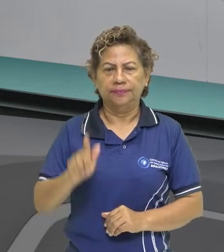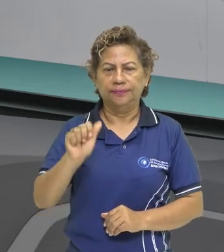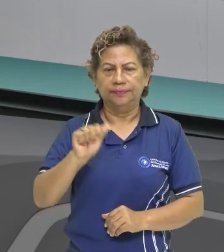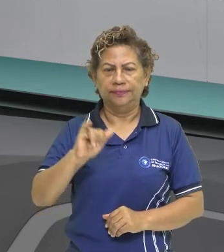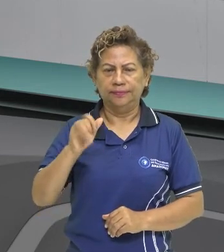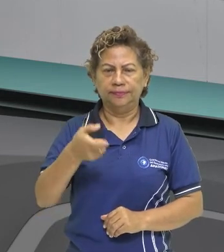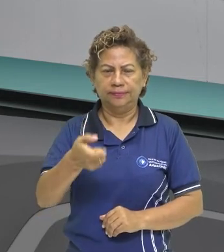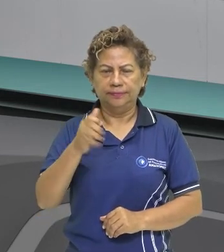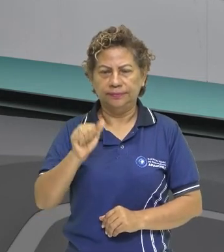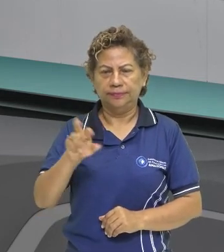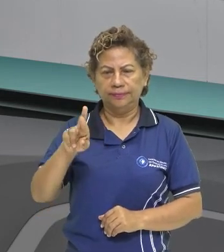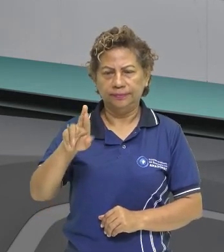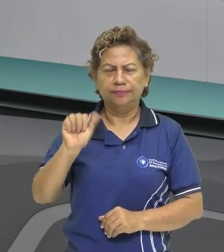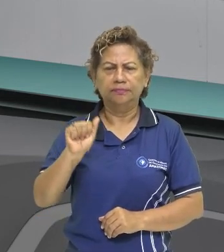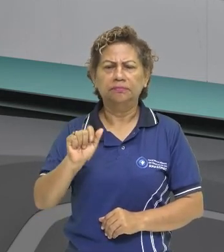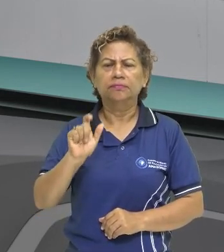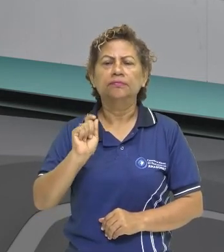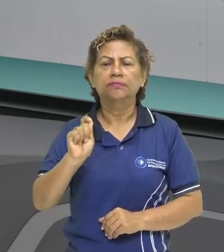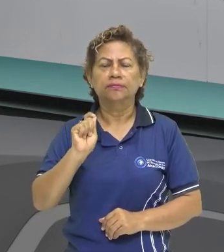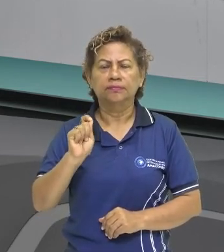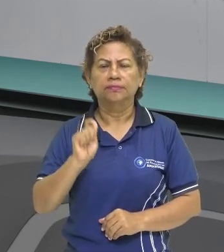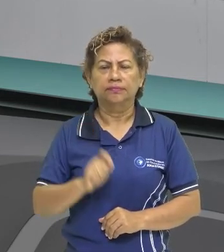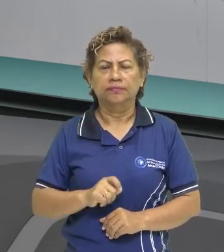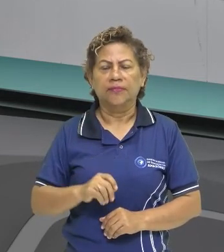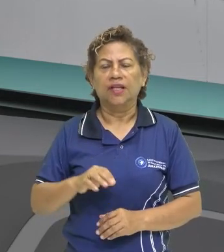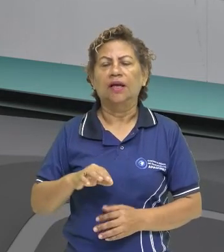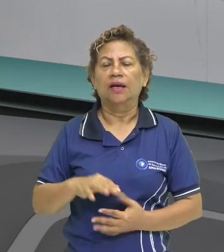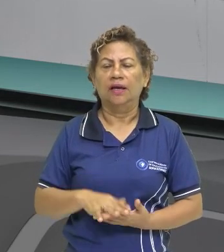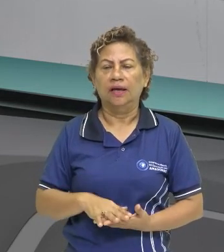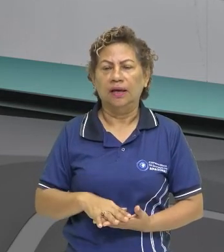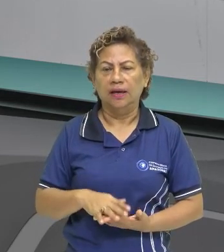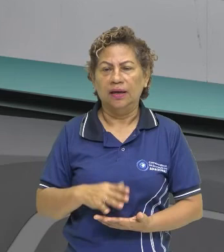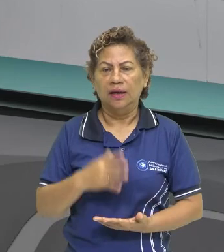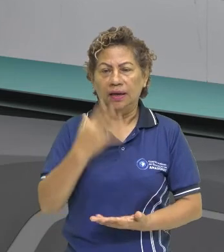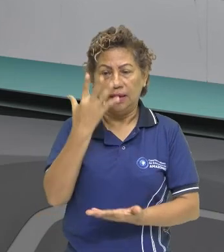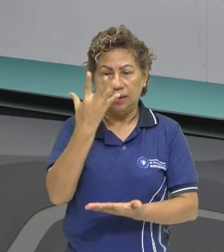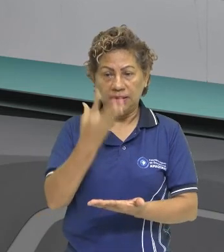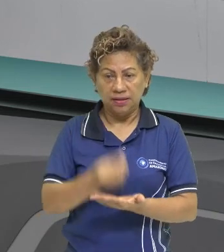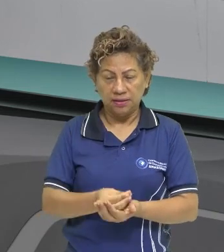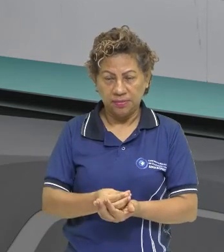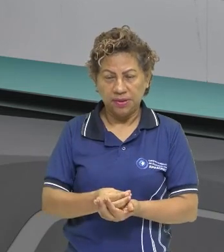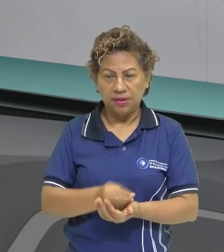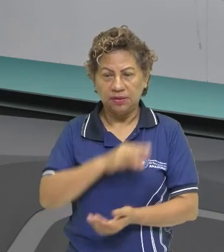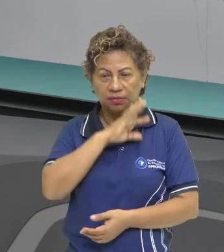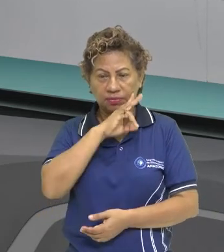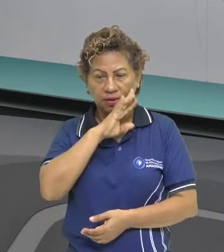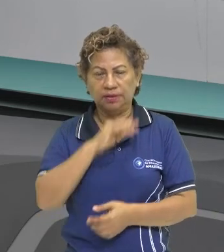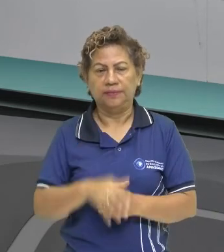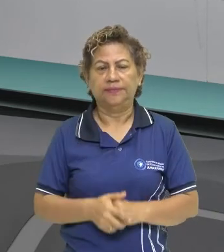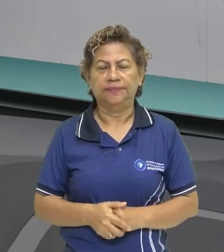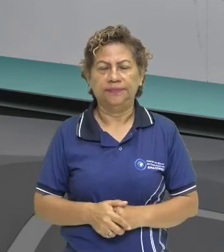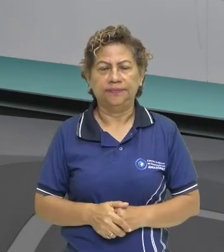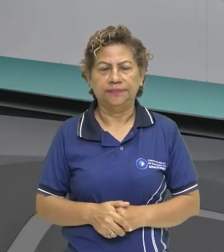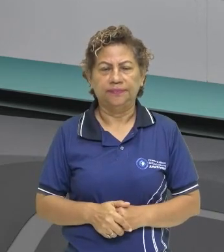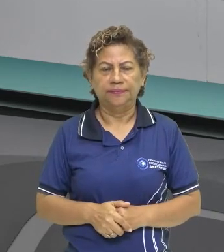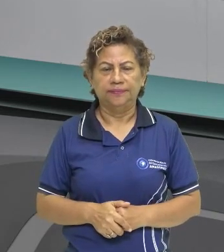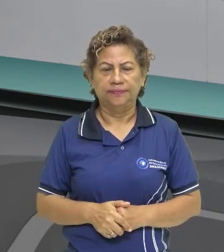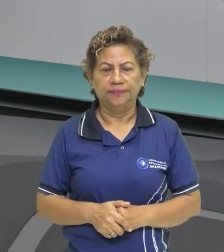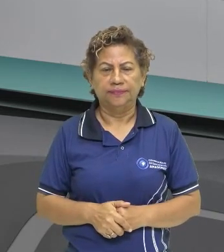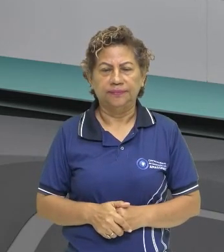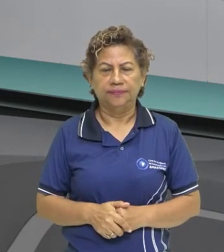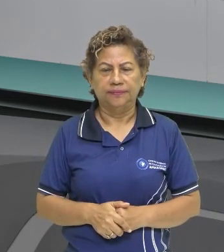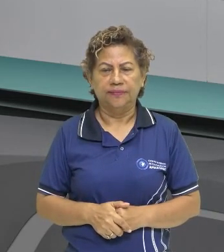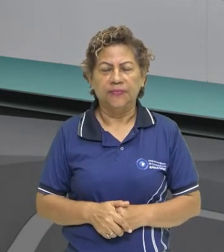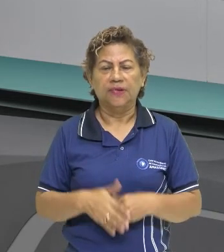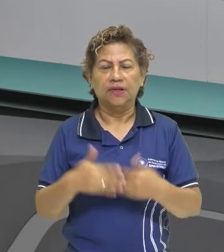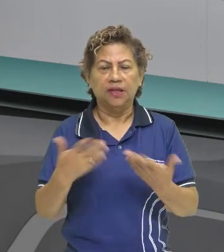Gaixará, esclarecimento, é um espírito ruim. Eu vou interpretar aqui, vou tentar interpretar, tá bom? Esta